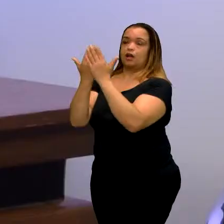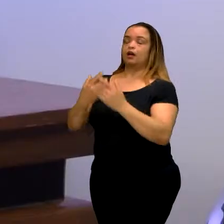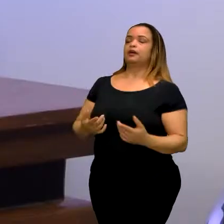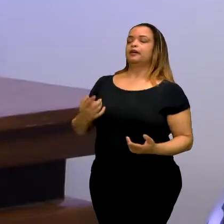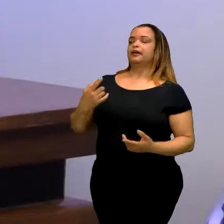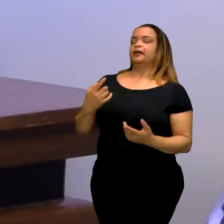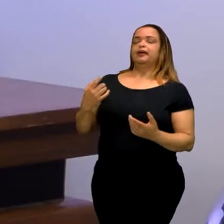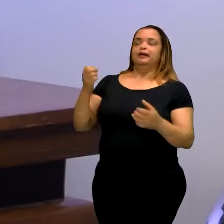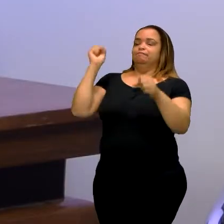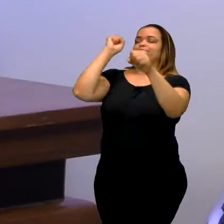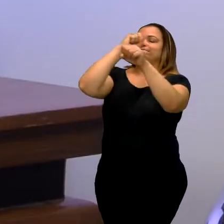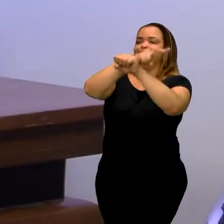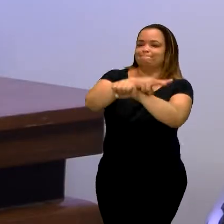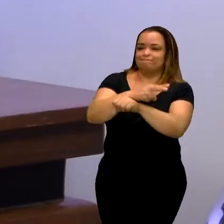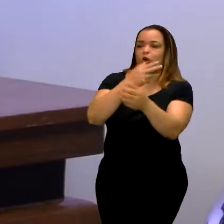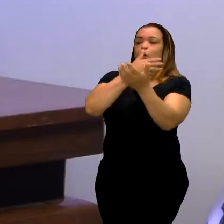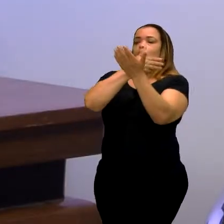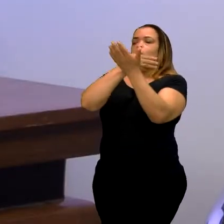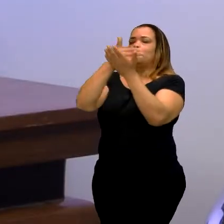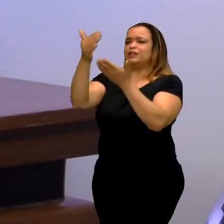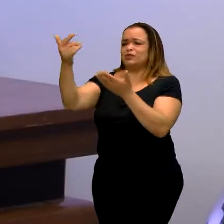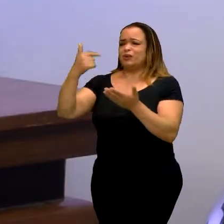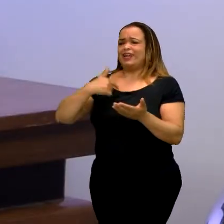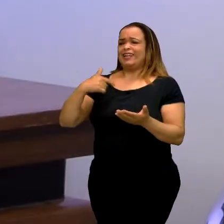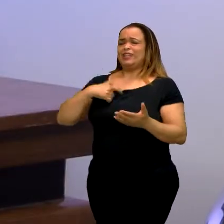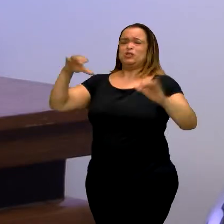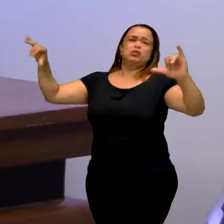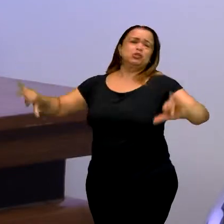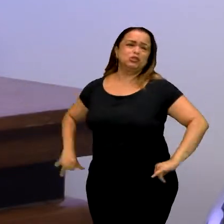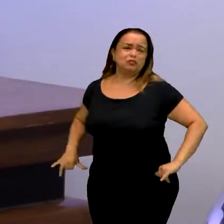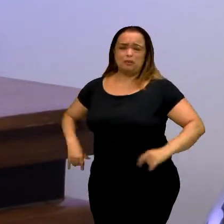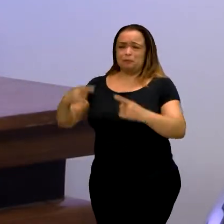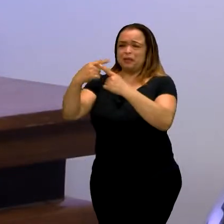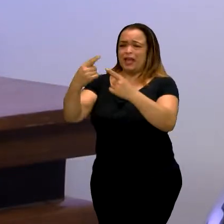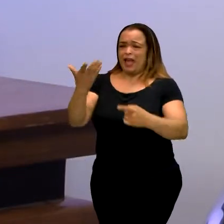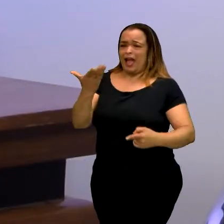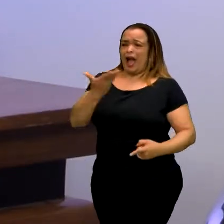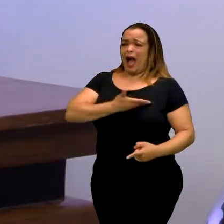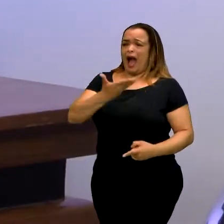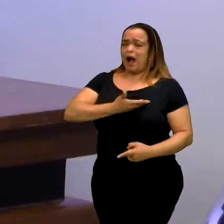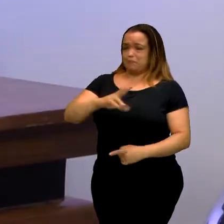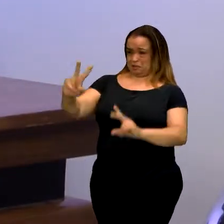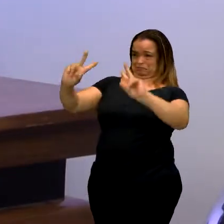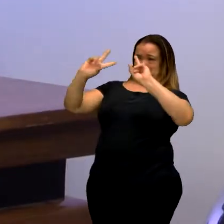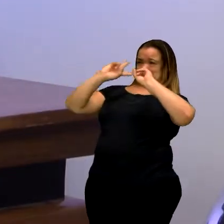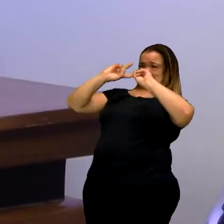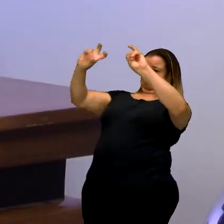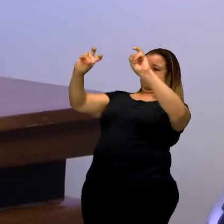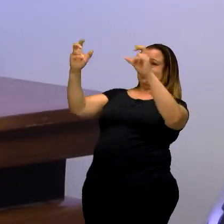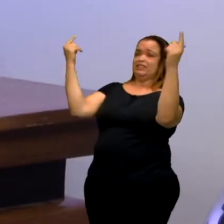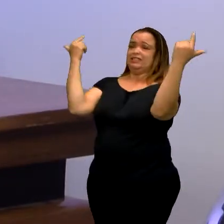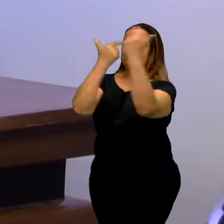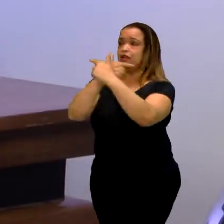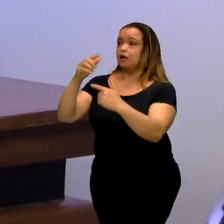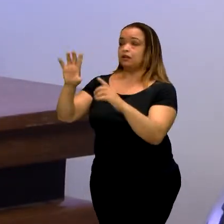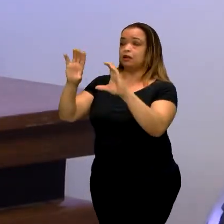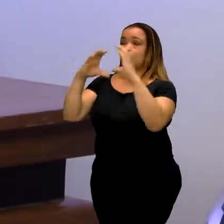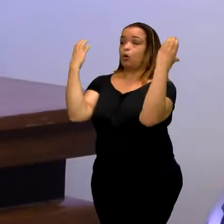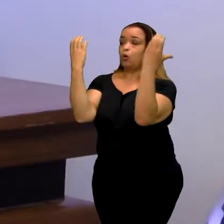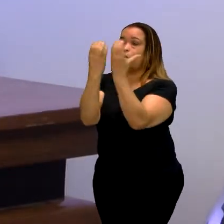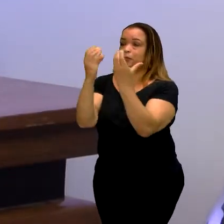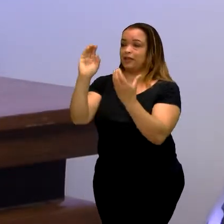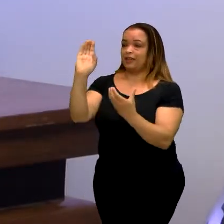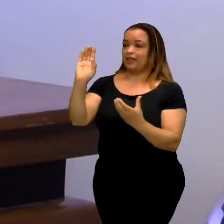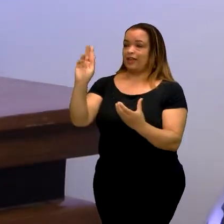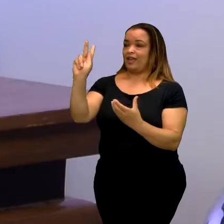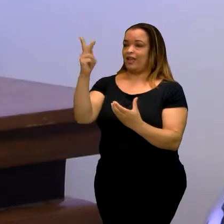muito, porque eu era motivo de chacota por parte dos coleguinhas da escola. Uma coisa é que eu não tinha isso na hebraica. Então, por que eu